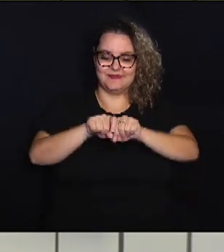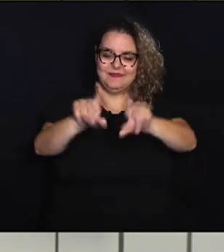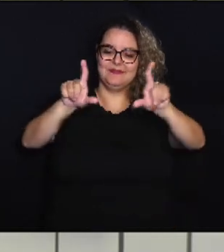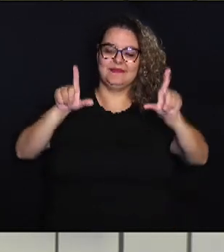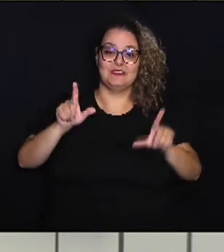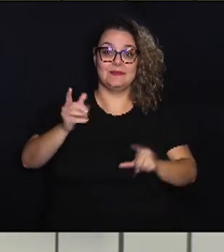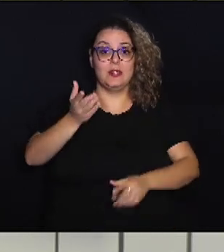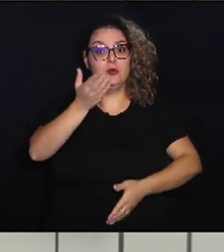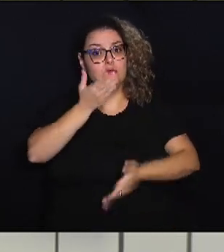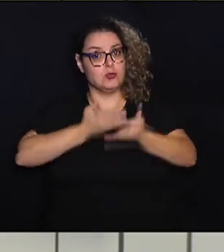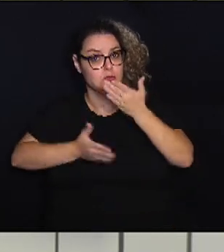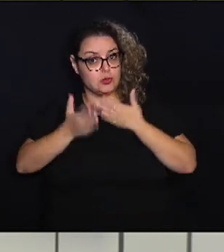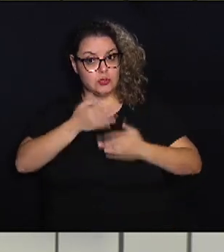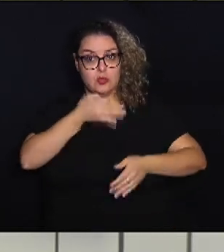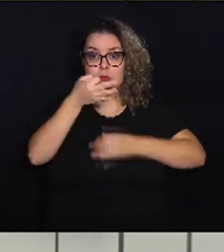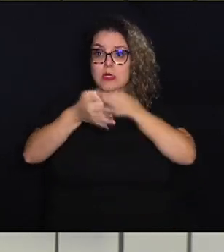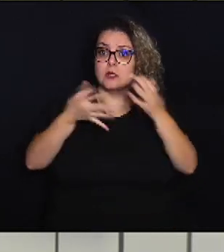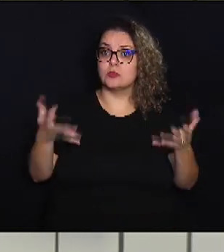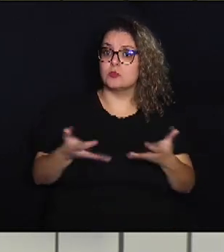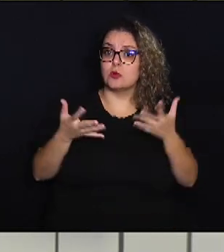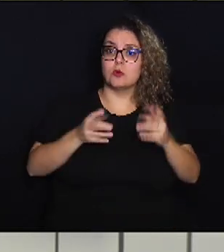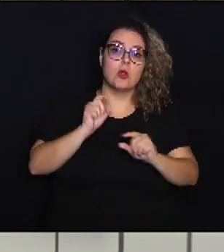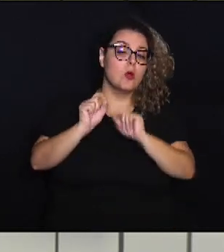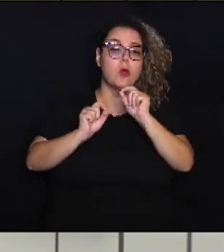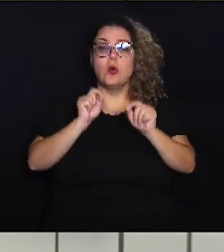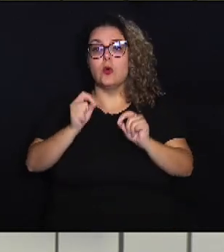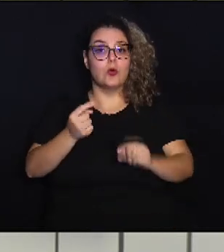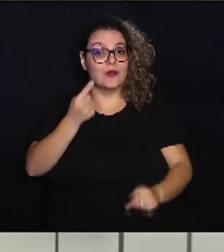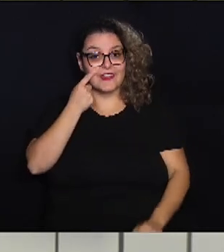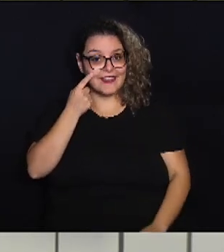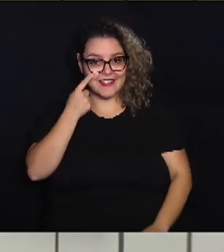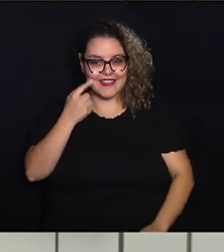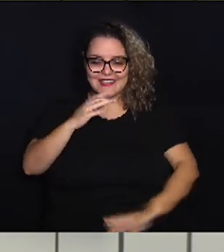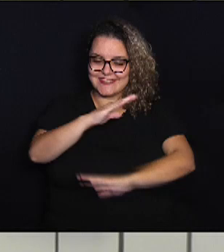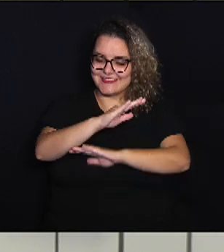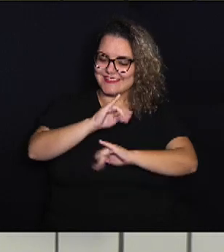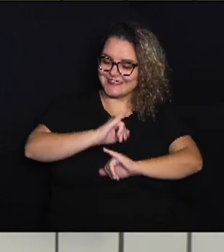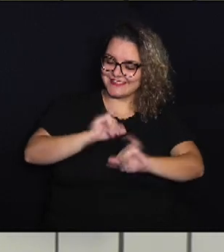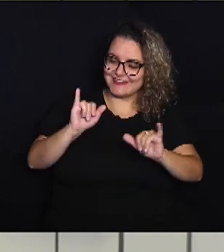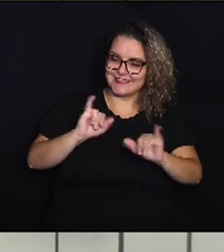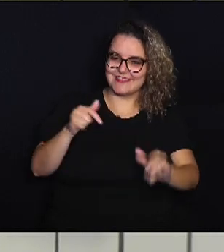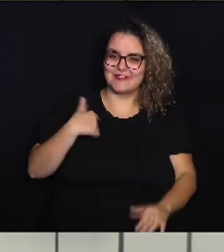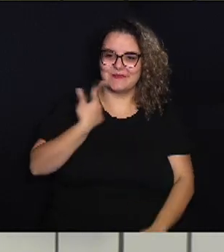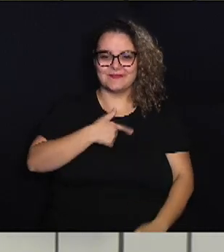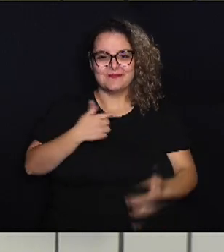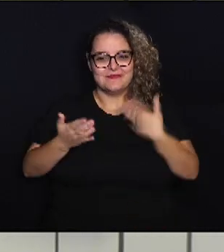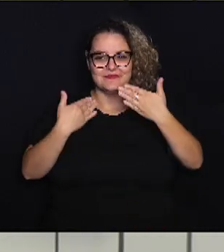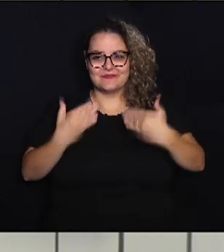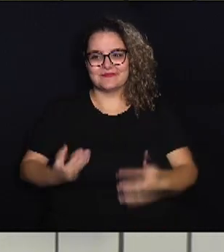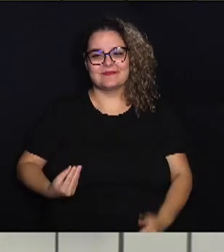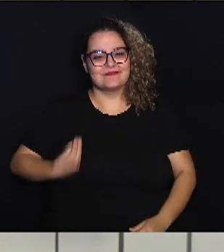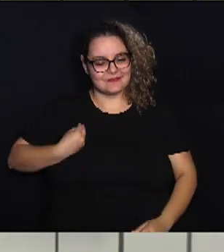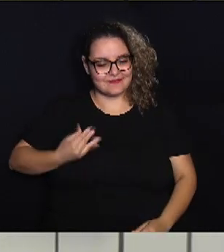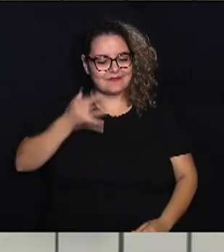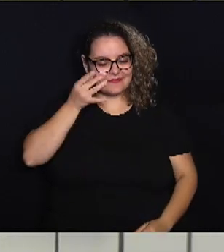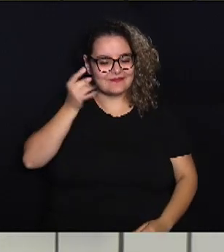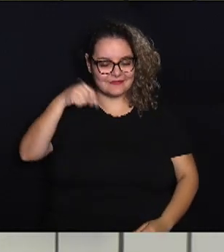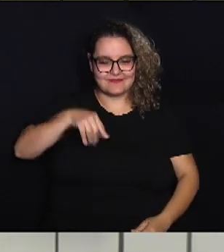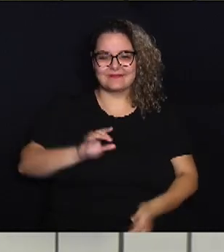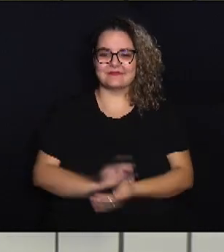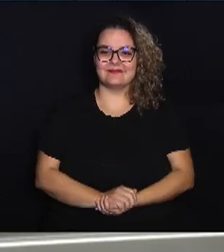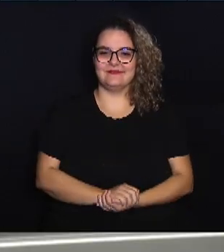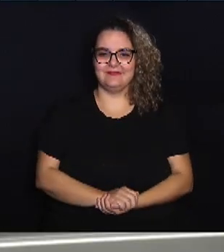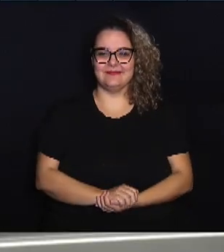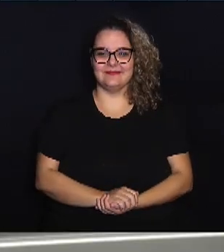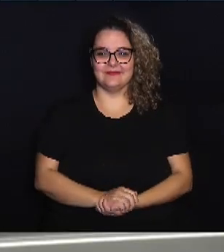e pode enviar o seu elogio e uma crítica construtiva. O que você quer assistir aqui no nosso telejornal, que a gente conversa ao vivo.